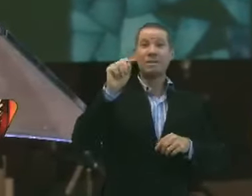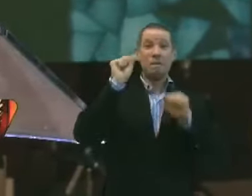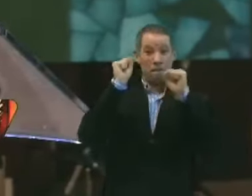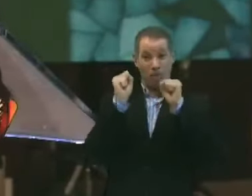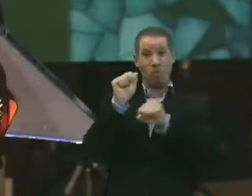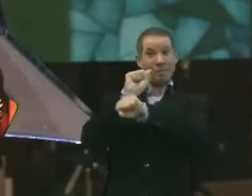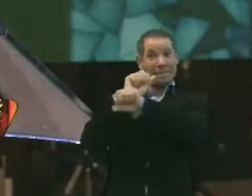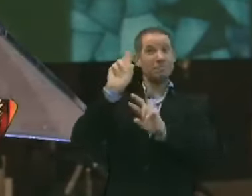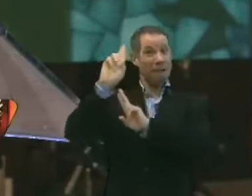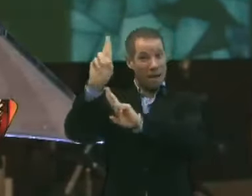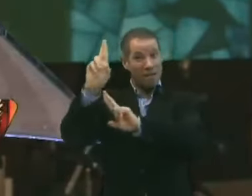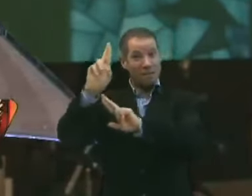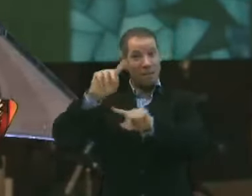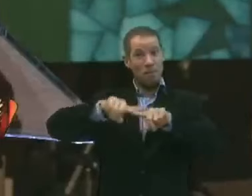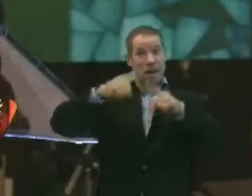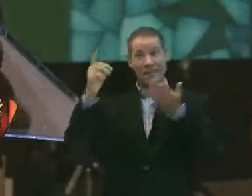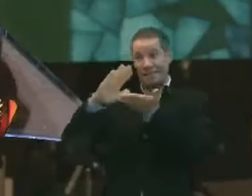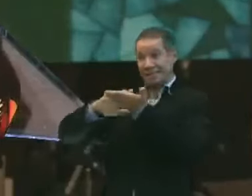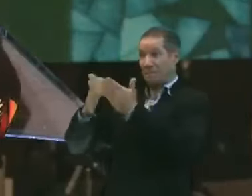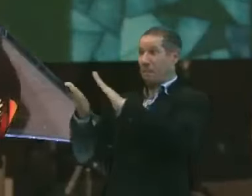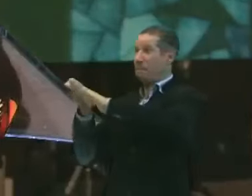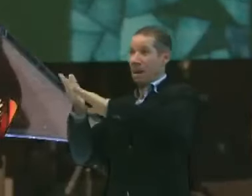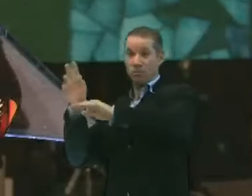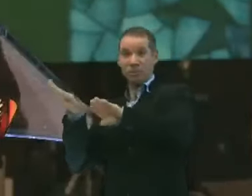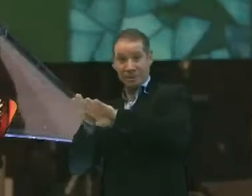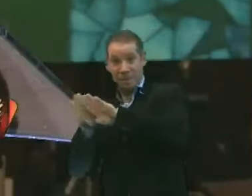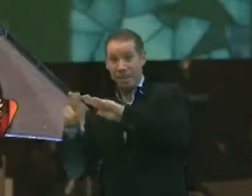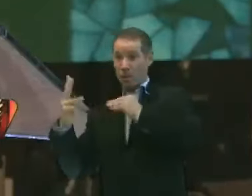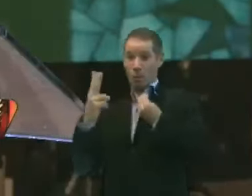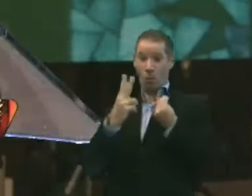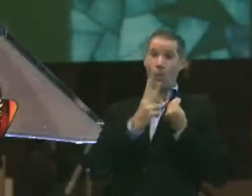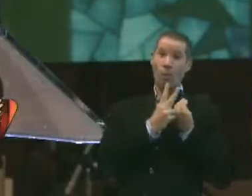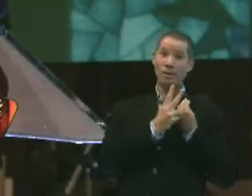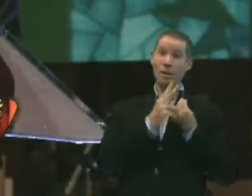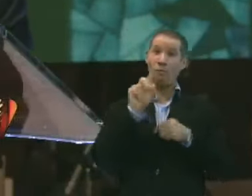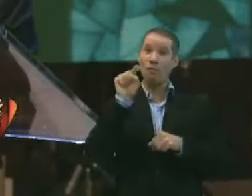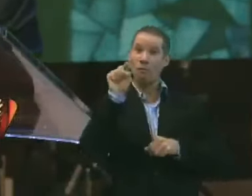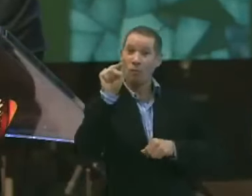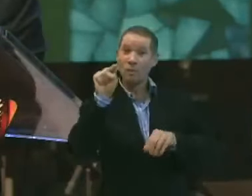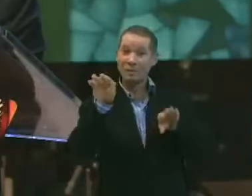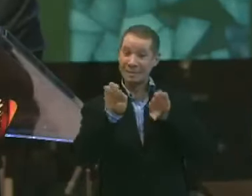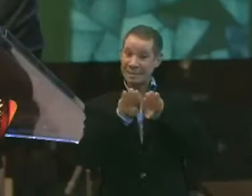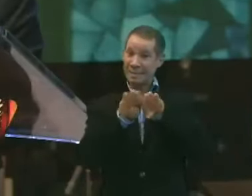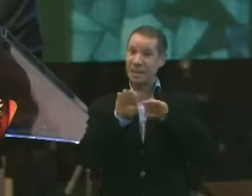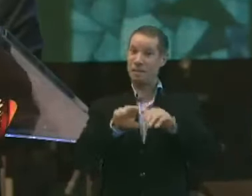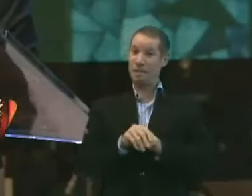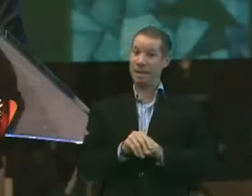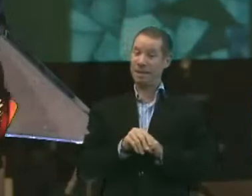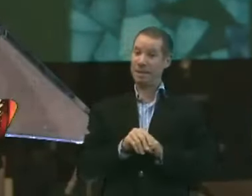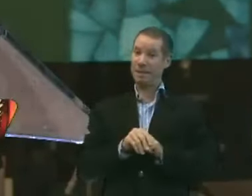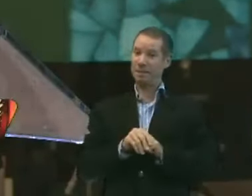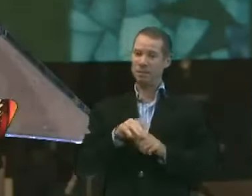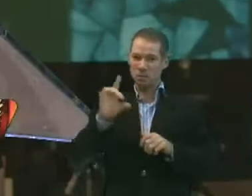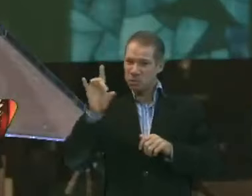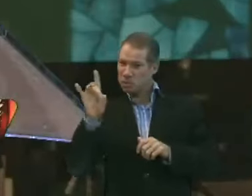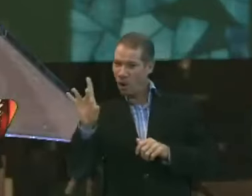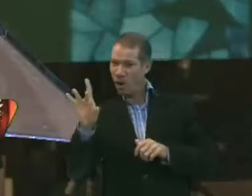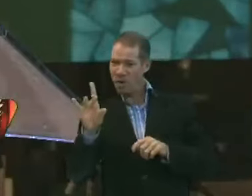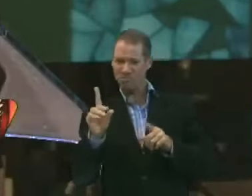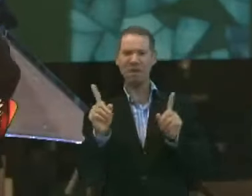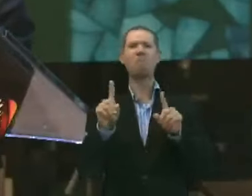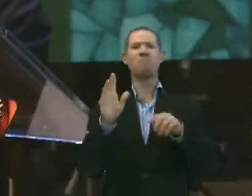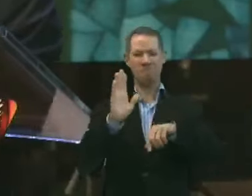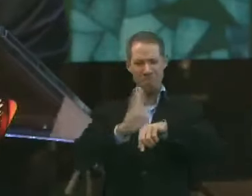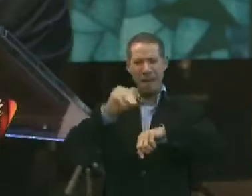esperança. Mas essas mãos também é que cuidam de mim. E cuidam de você. Mas não é só isso. As